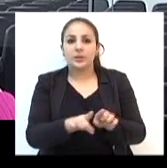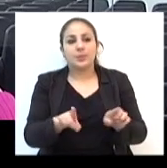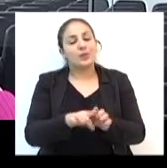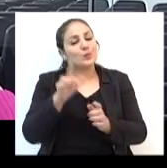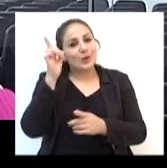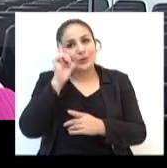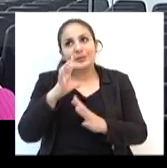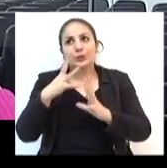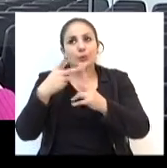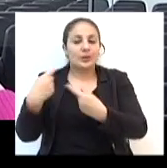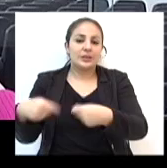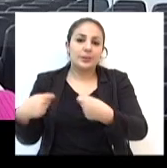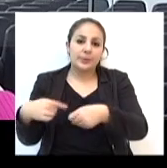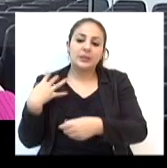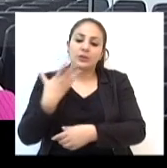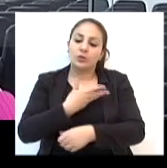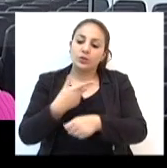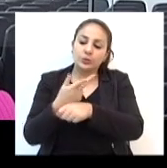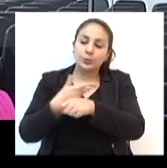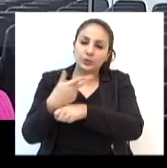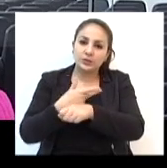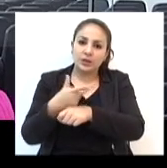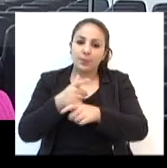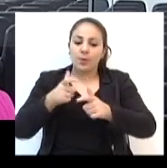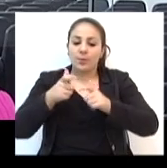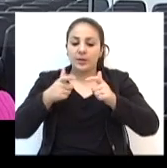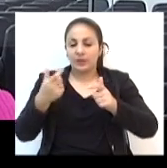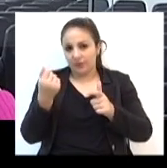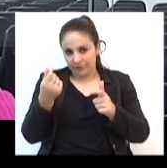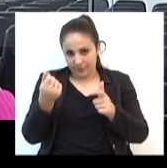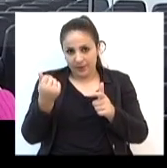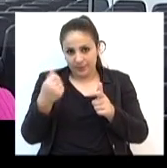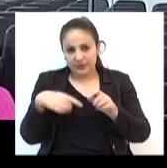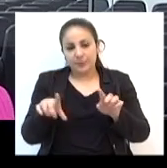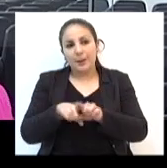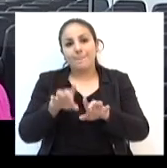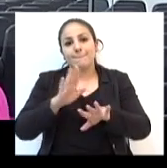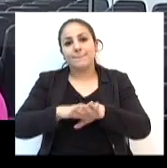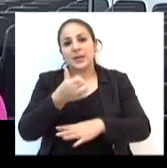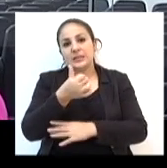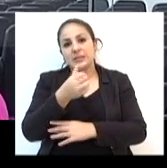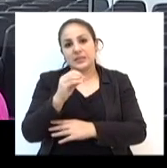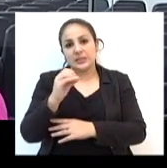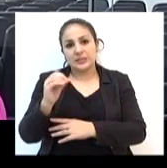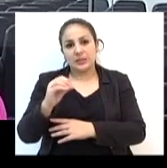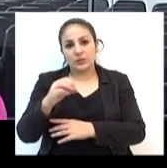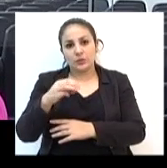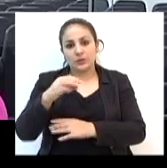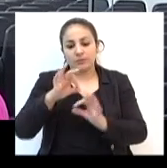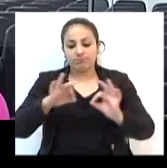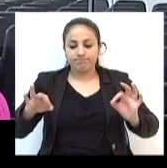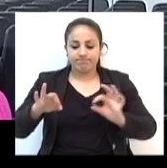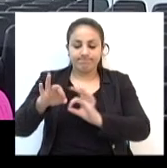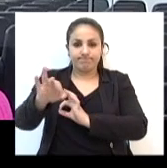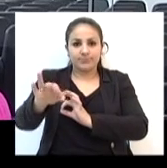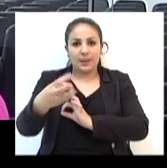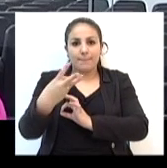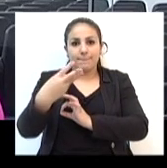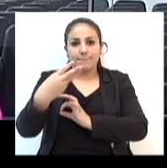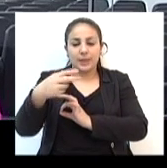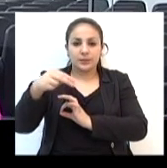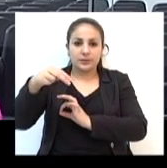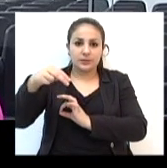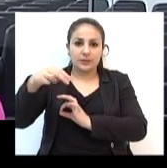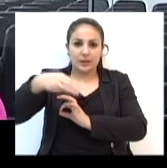toda a demanda. Então nós buscamos suplementar essa verba em mais 600 m², aprovando o total de 1.000